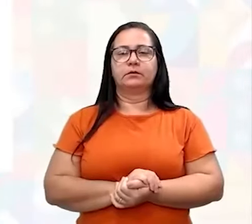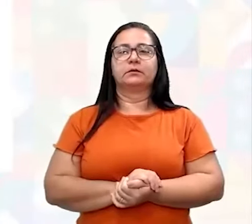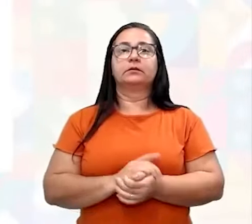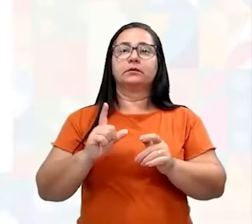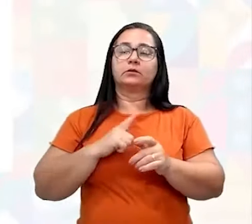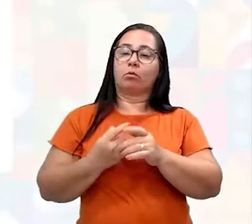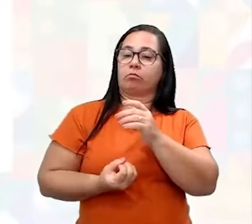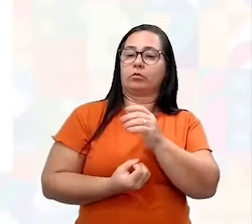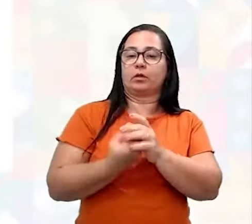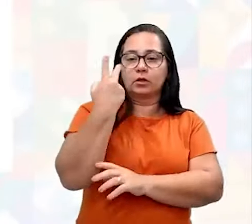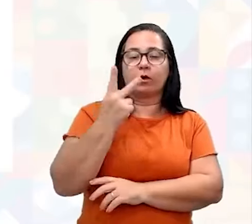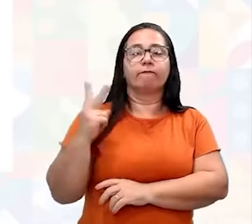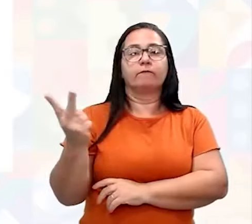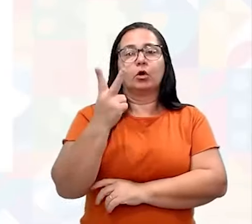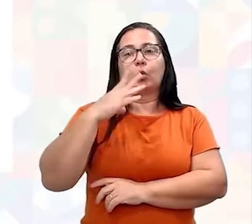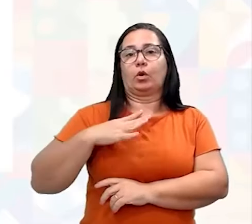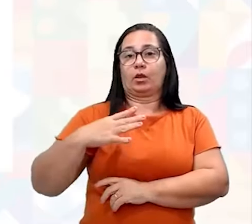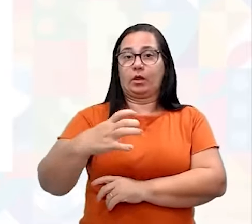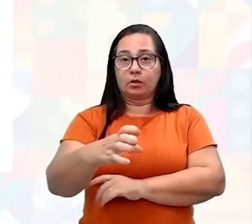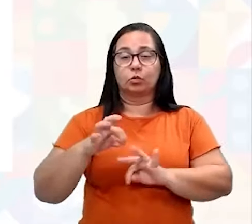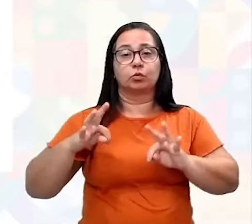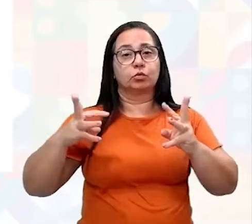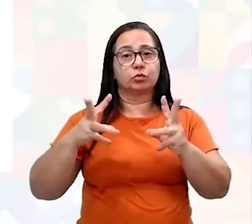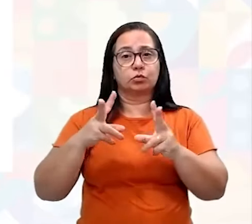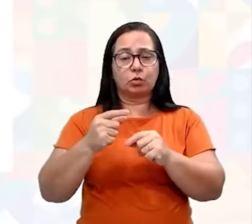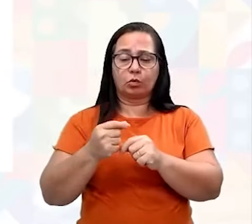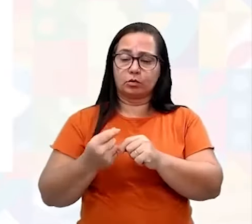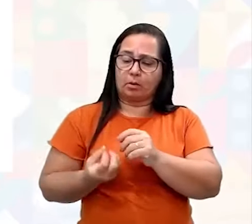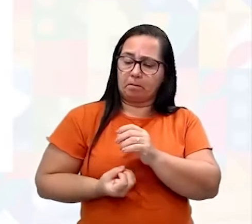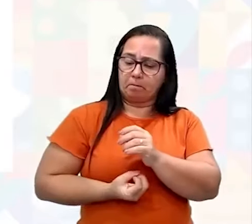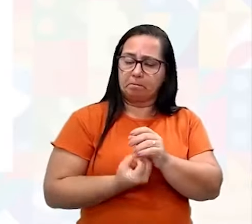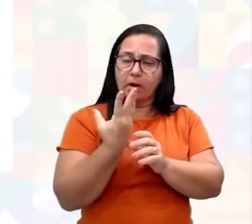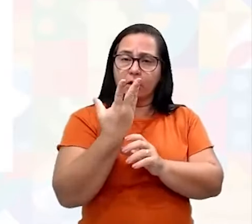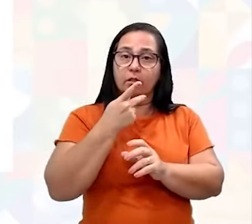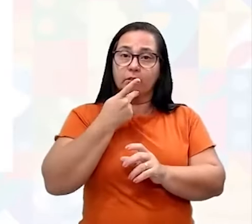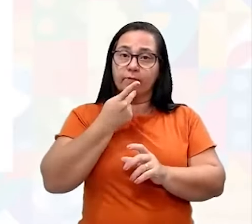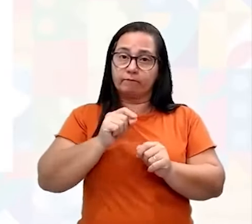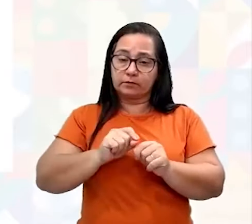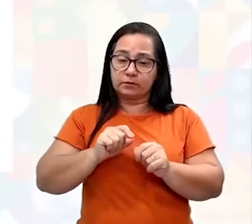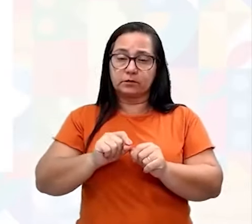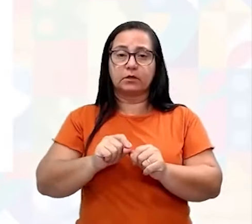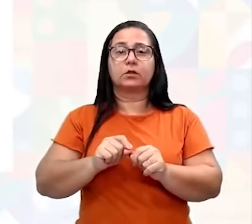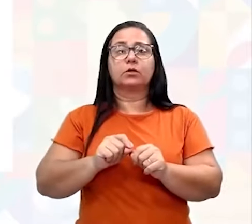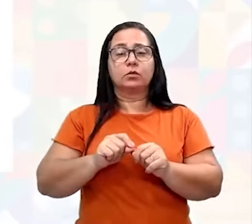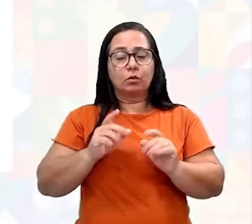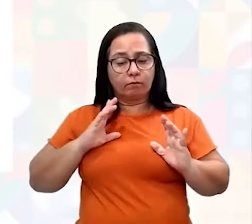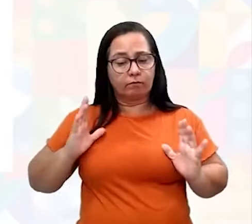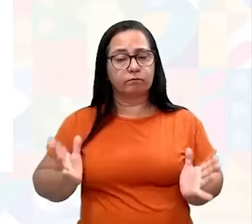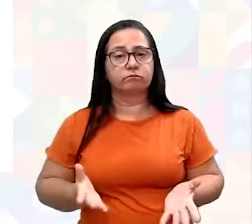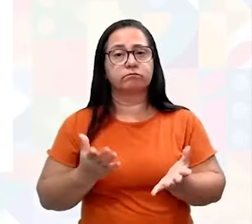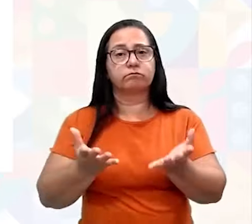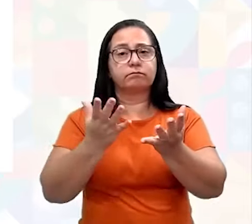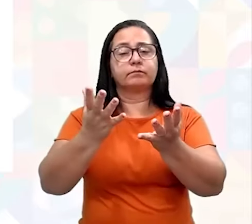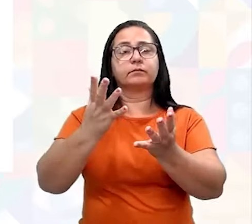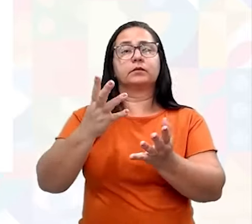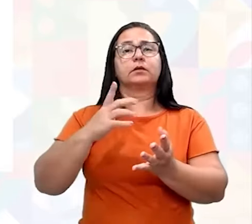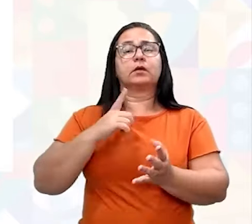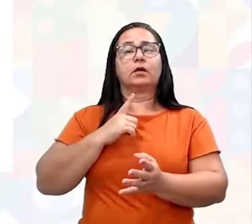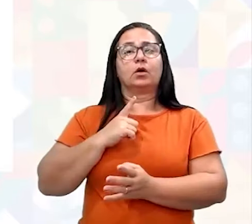Cultivo de valores éticos. Toda essa construção que a gente está fazendo, ele envolve essa questão do cultivo dos valores éticos.